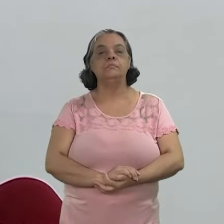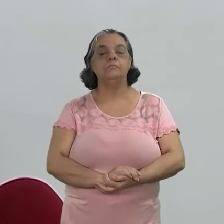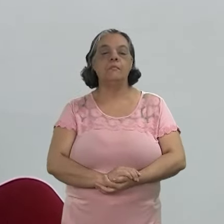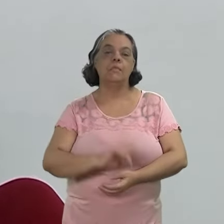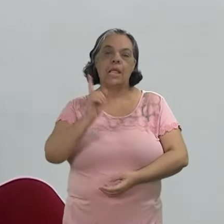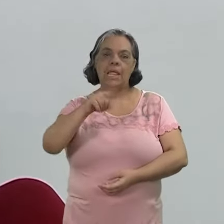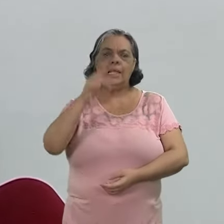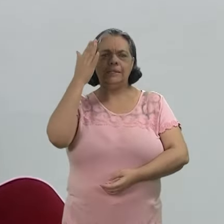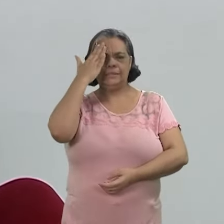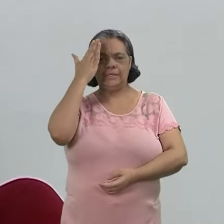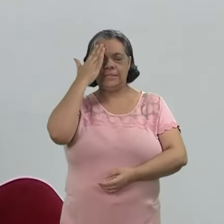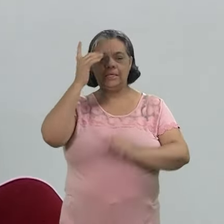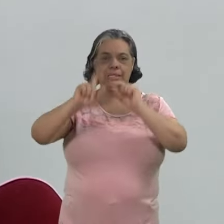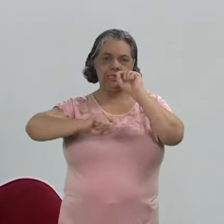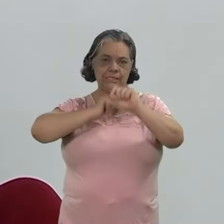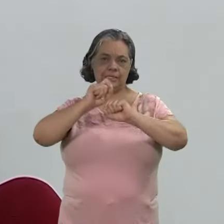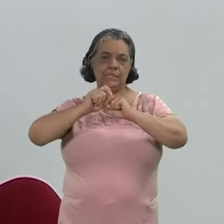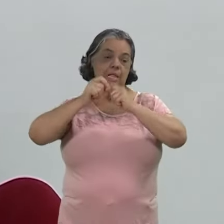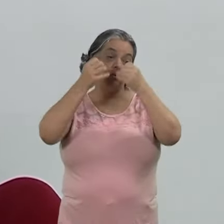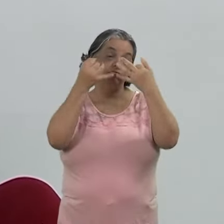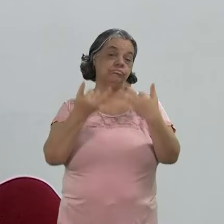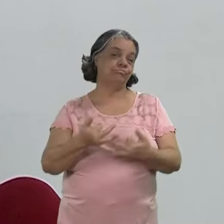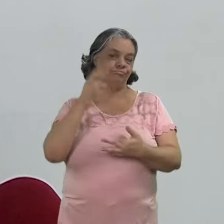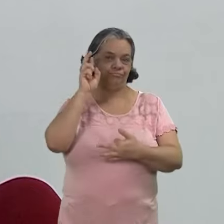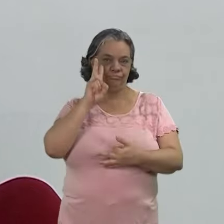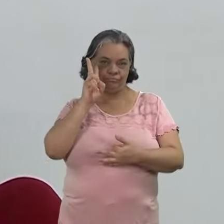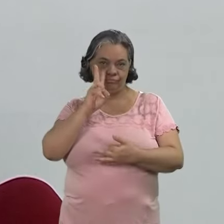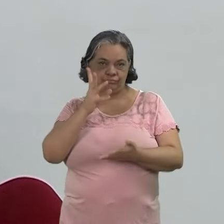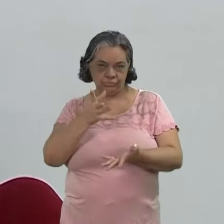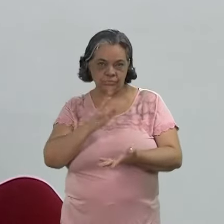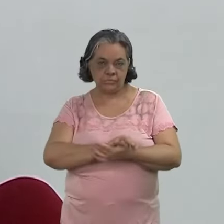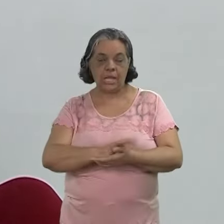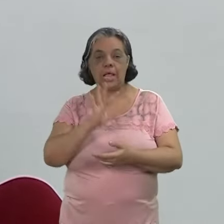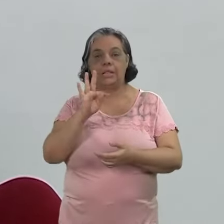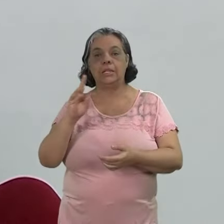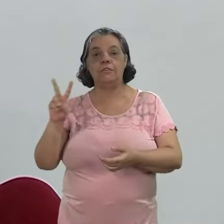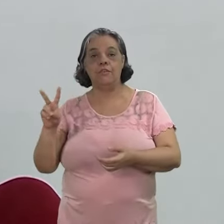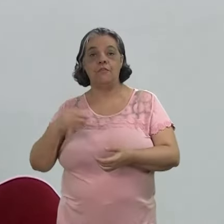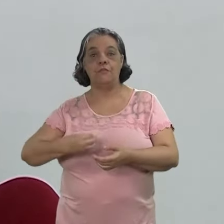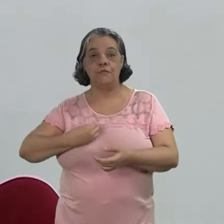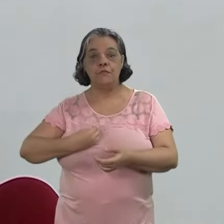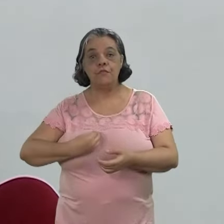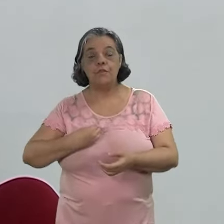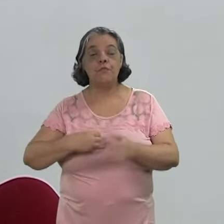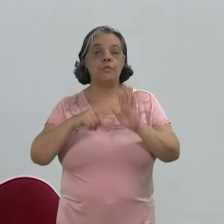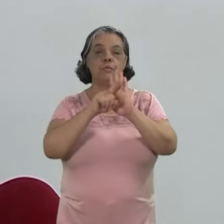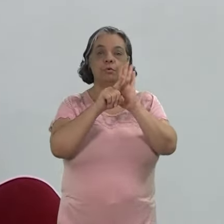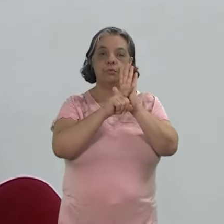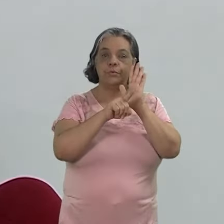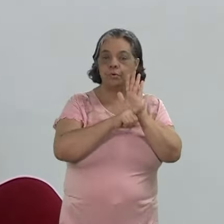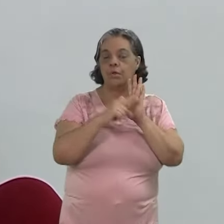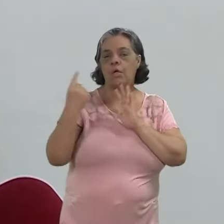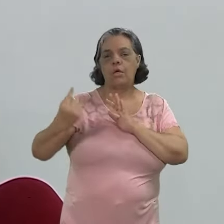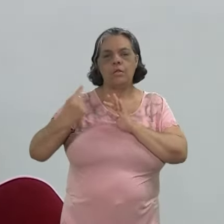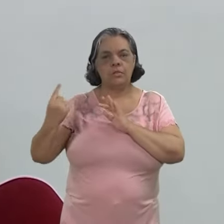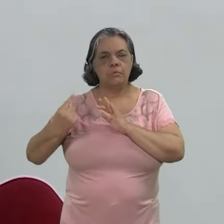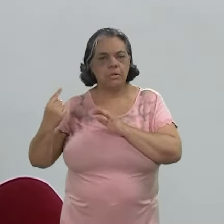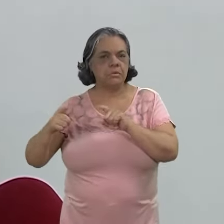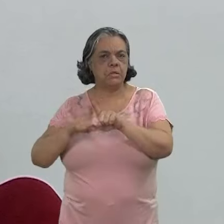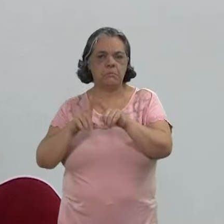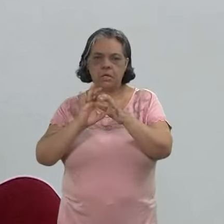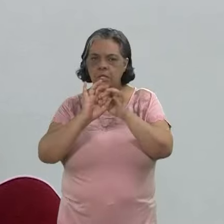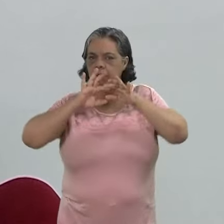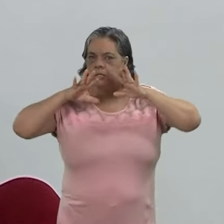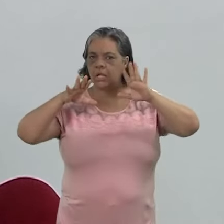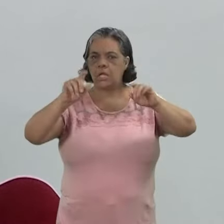É aquele lance de entender quem está contando a história. A TV Viva e os produtores independentes,